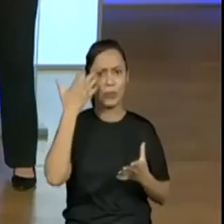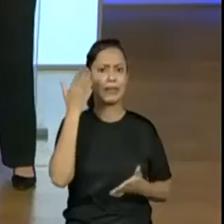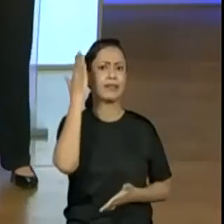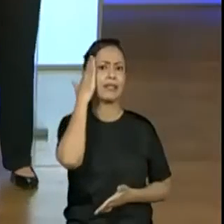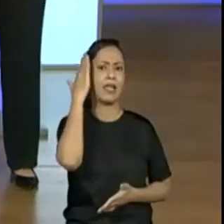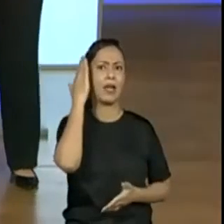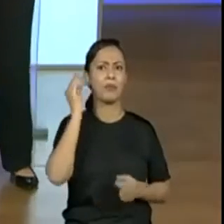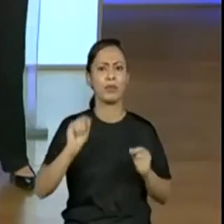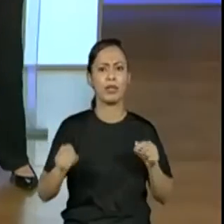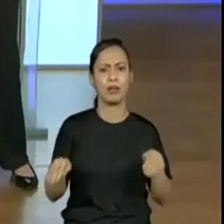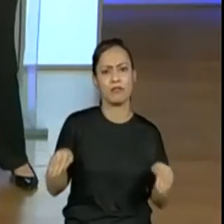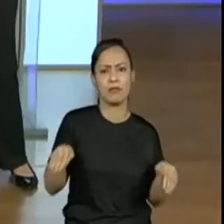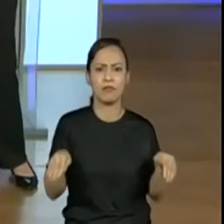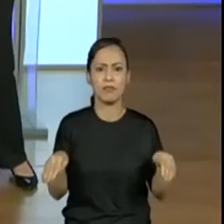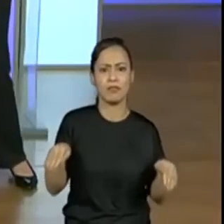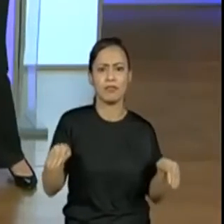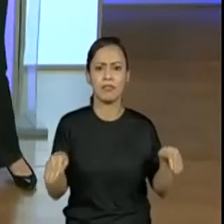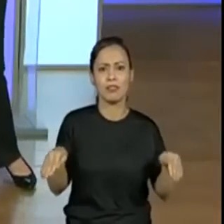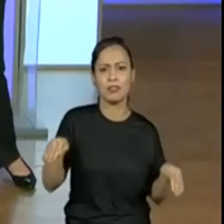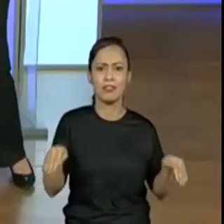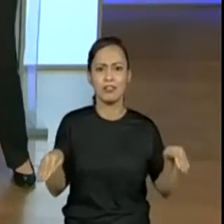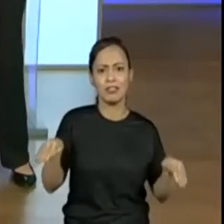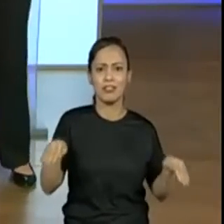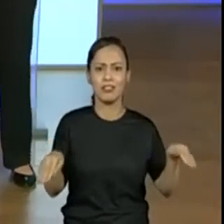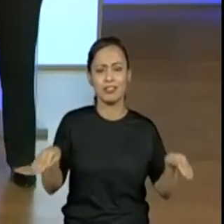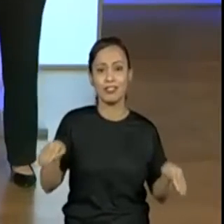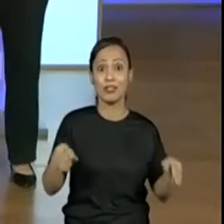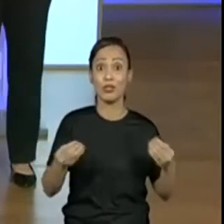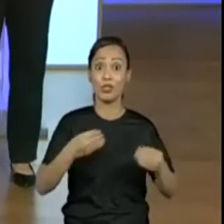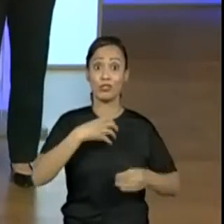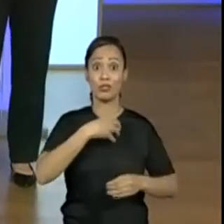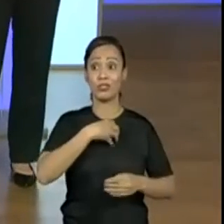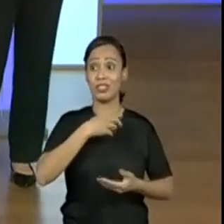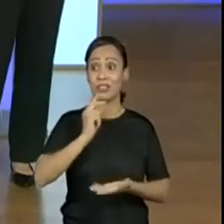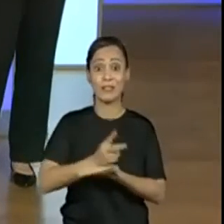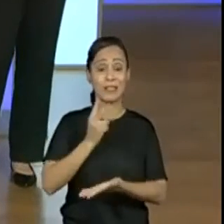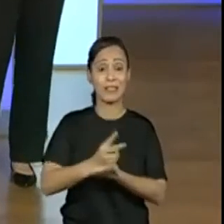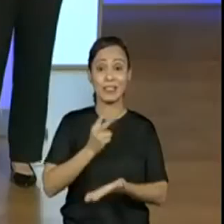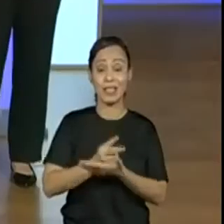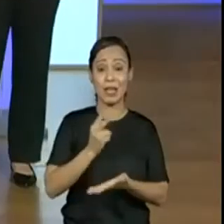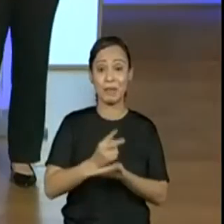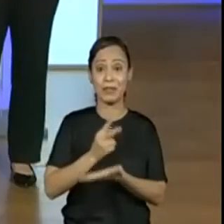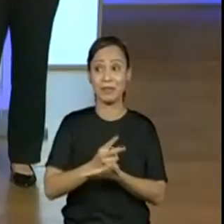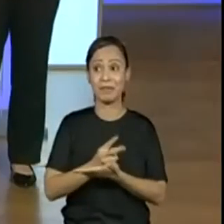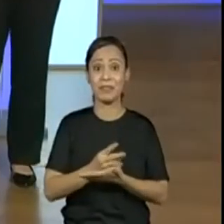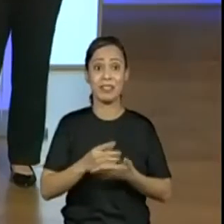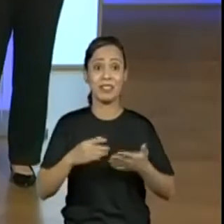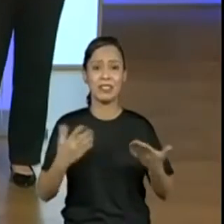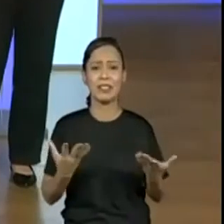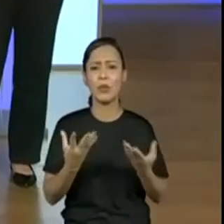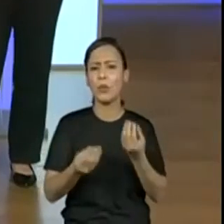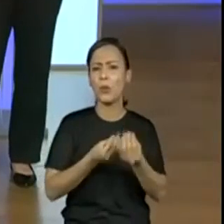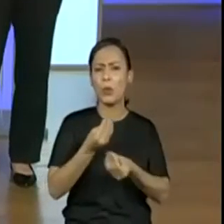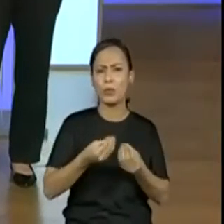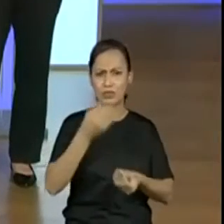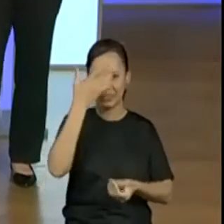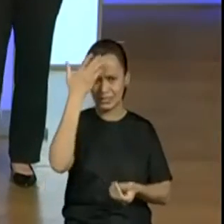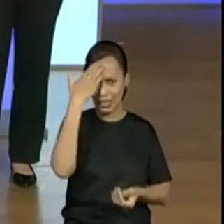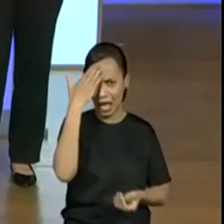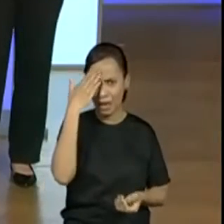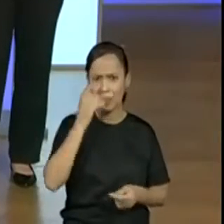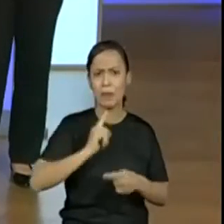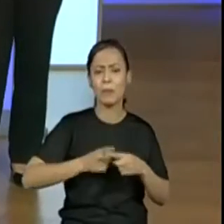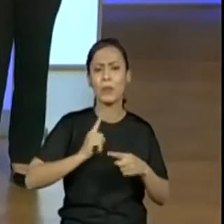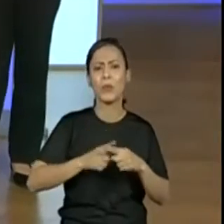é que ele anda de lado, não é? Os caranguejos andam de lado, não é, Progenor? E vocês sabem por que os caranguejos